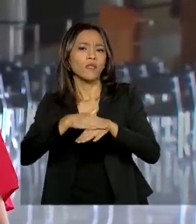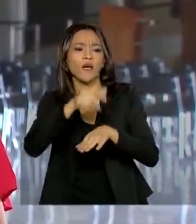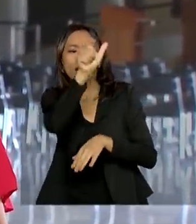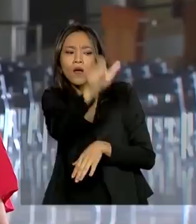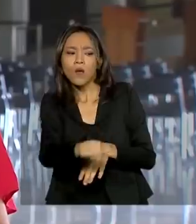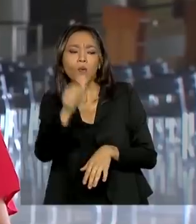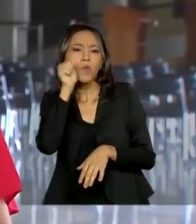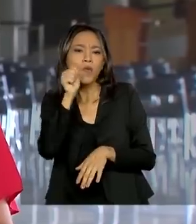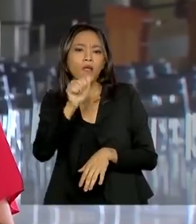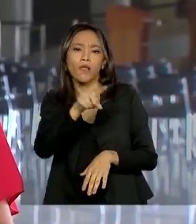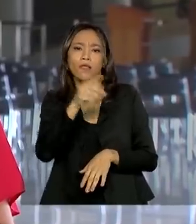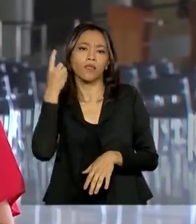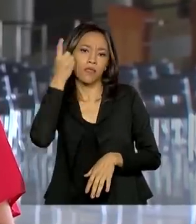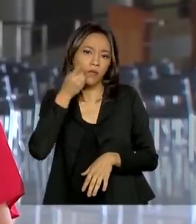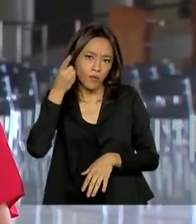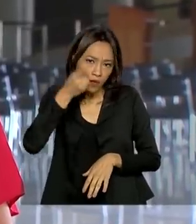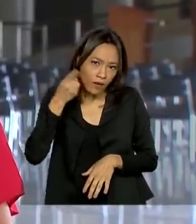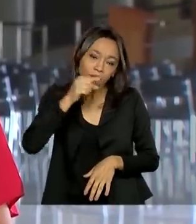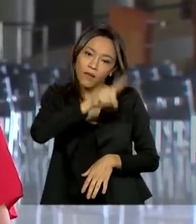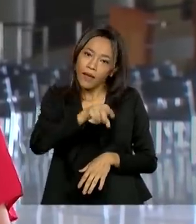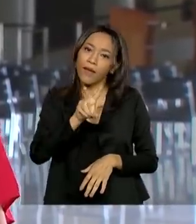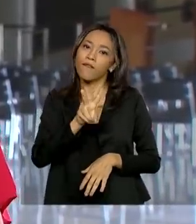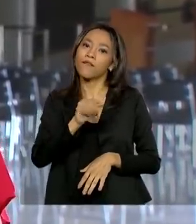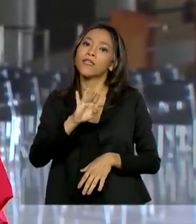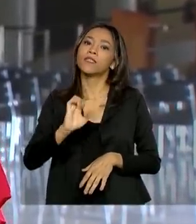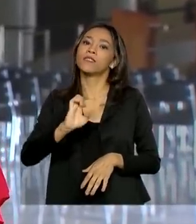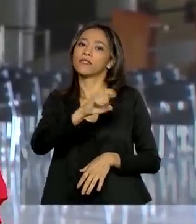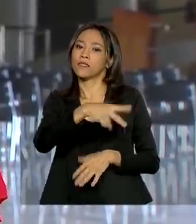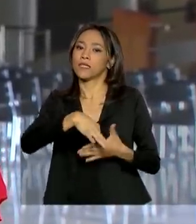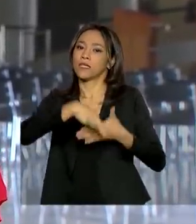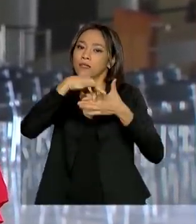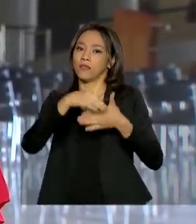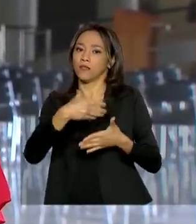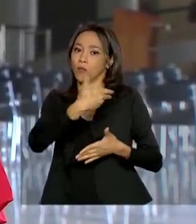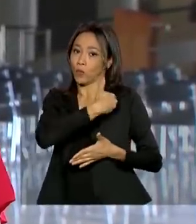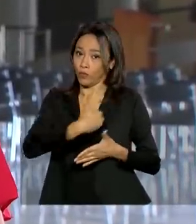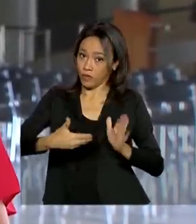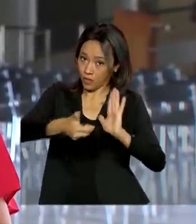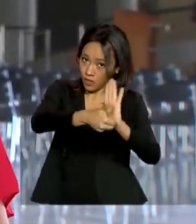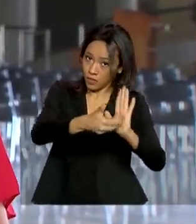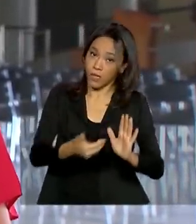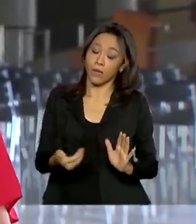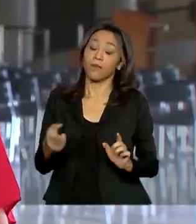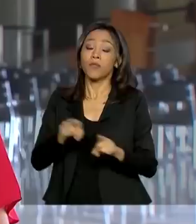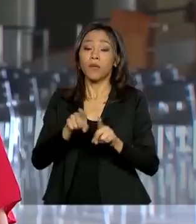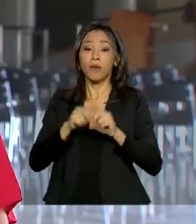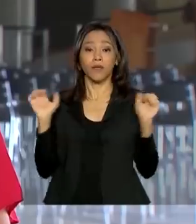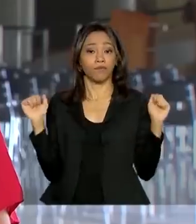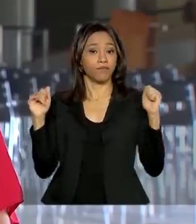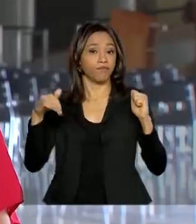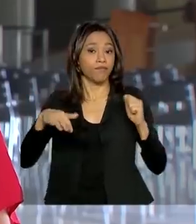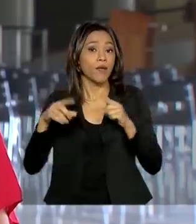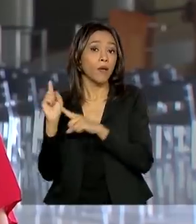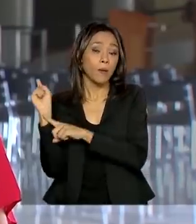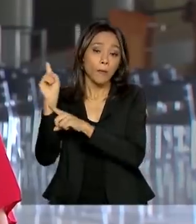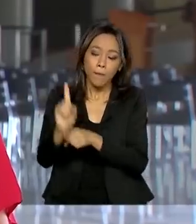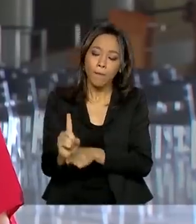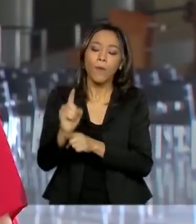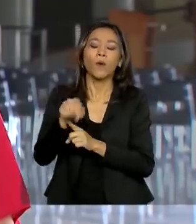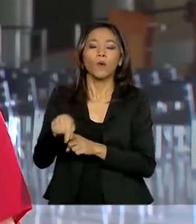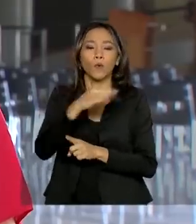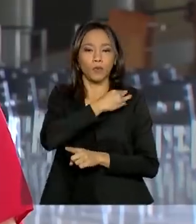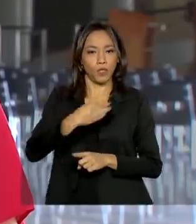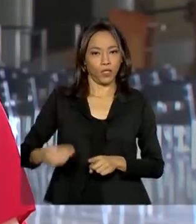que também é vice-líder do governo na Câmara. Está prevista também a presença aqui no Planalto do ministro da Economia, Paulo Guedes,